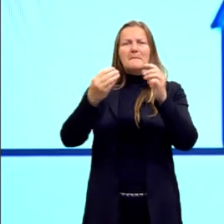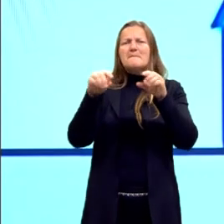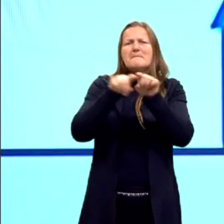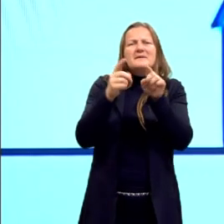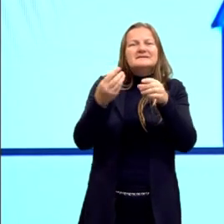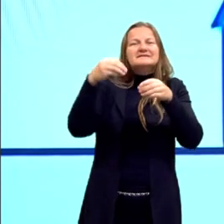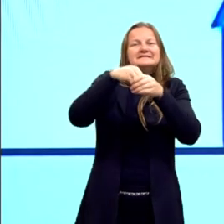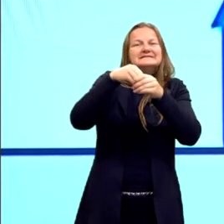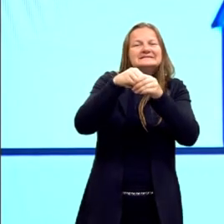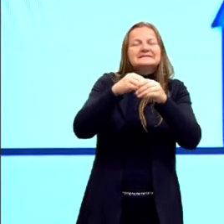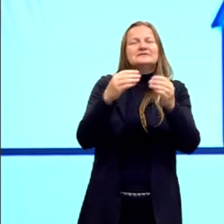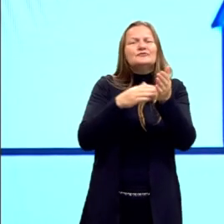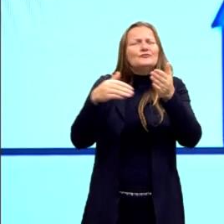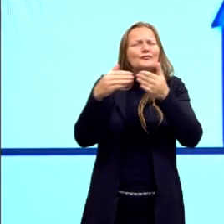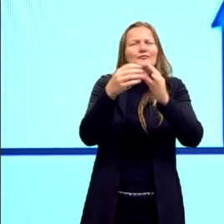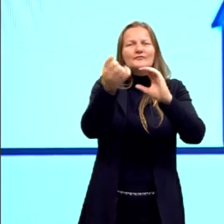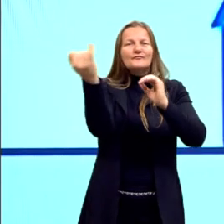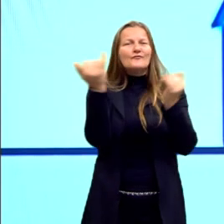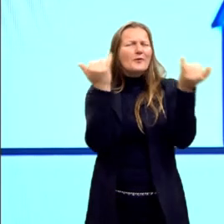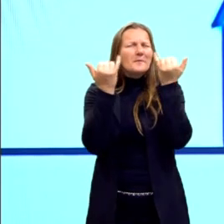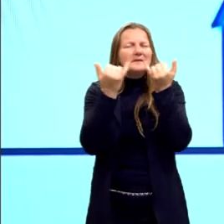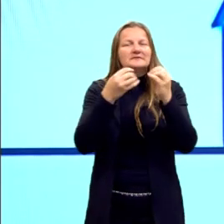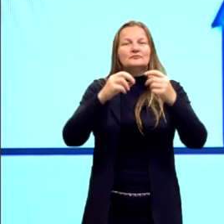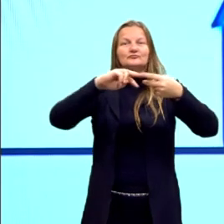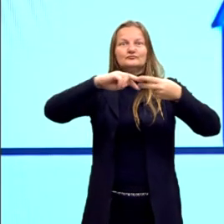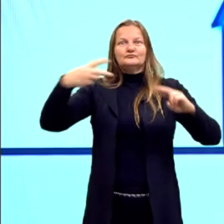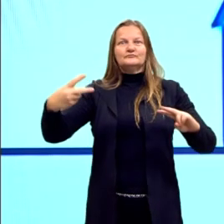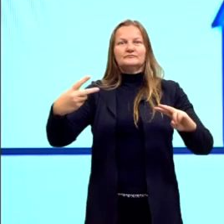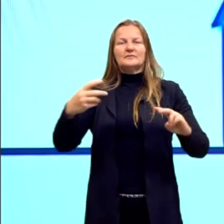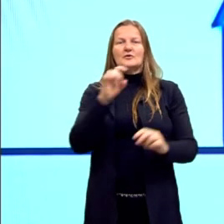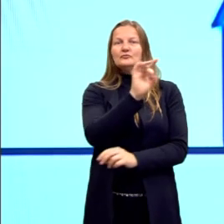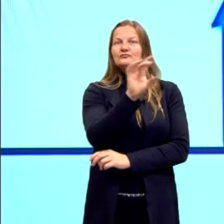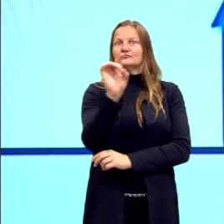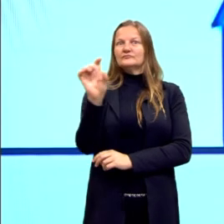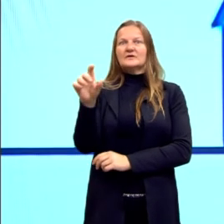E o genoma, gente, ele é único em cada espécie.